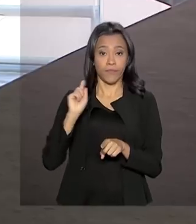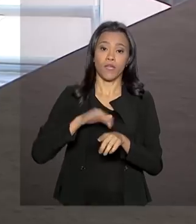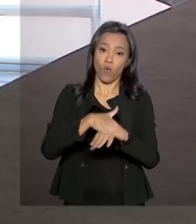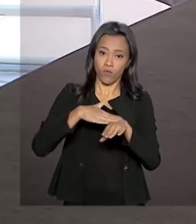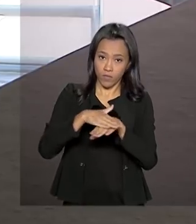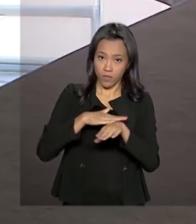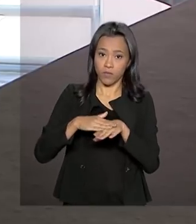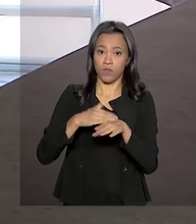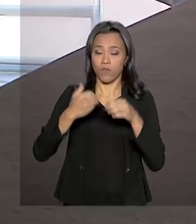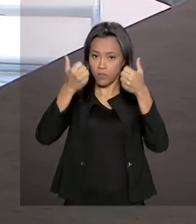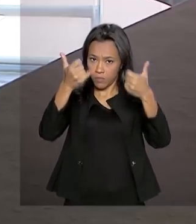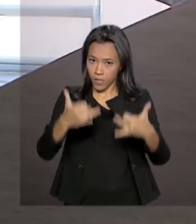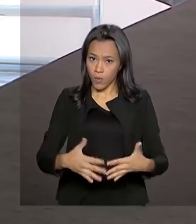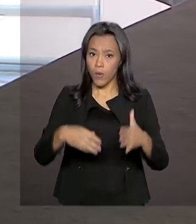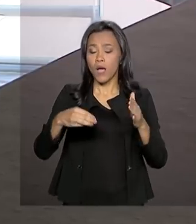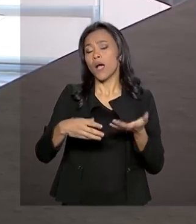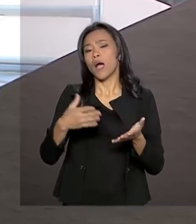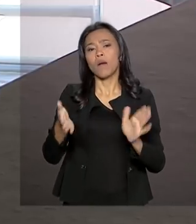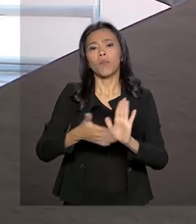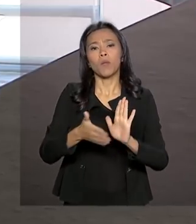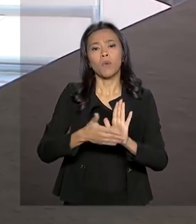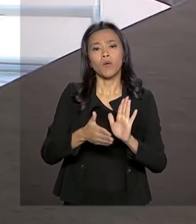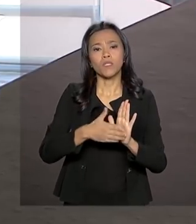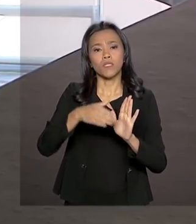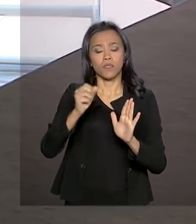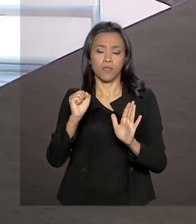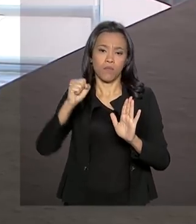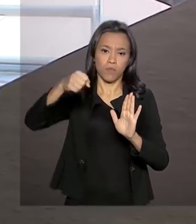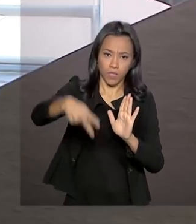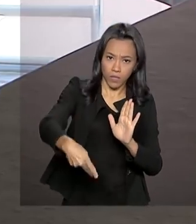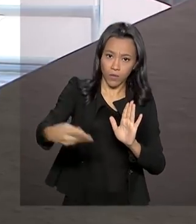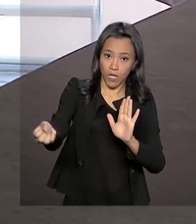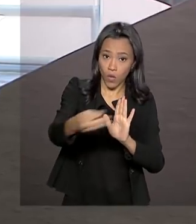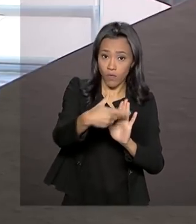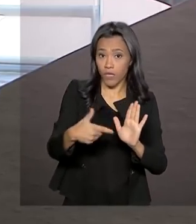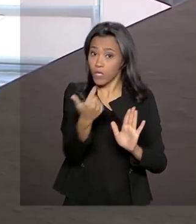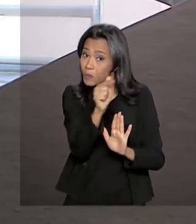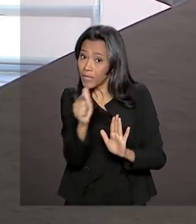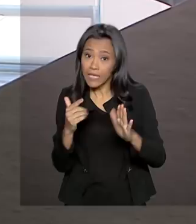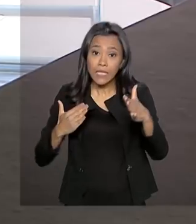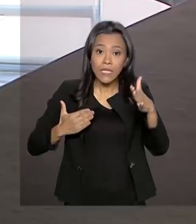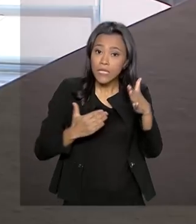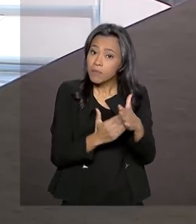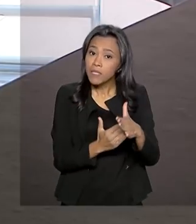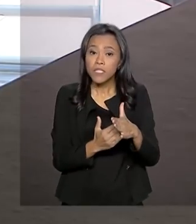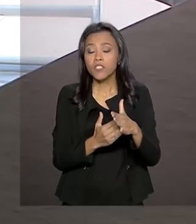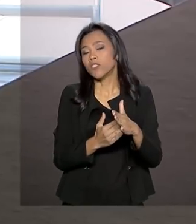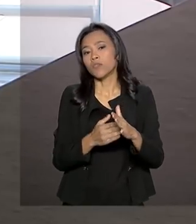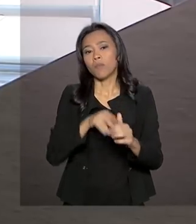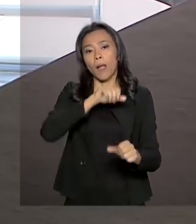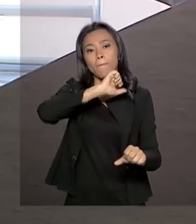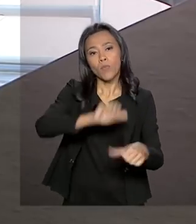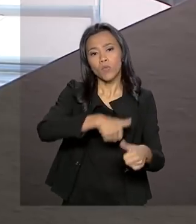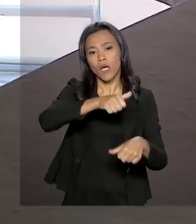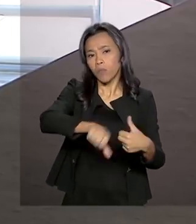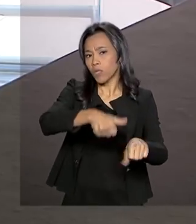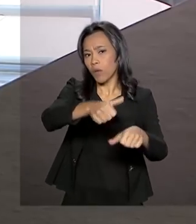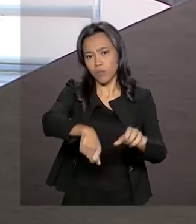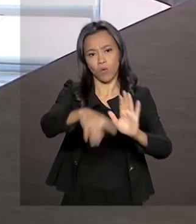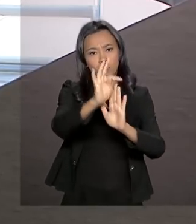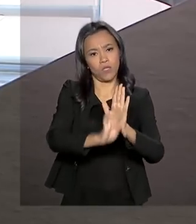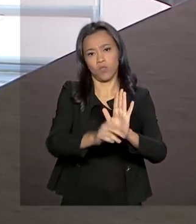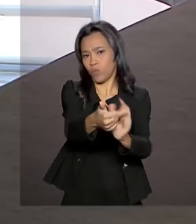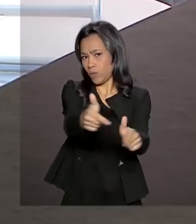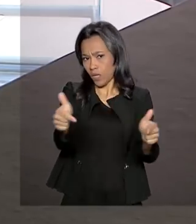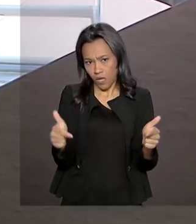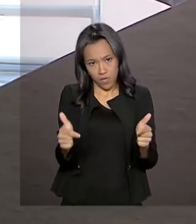Ele disse que a proposta não pode ser desidratada, que não há um limite para alterar o texto enviado ao Congresso pelo governo